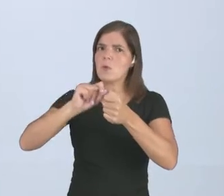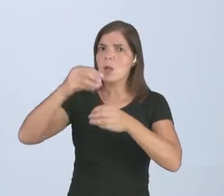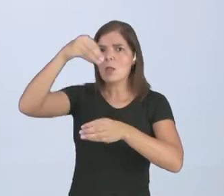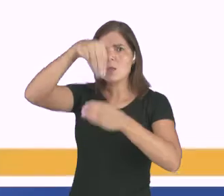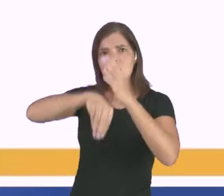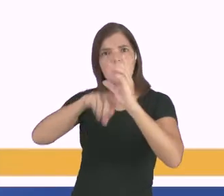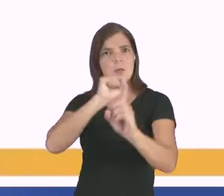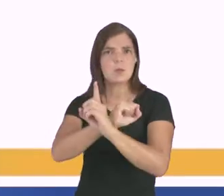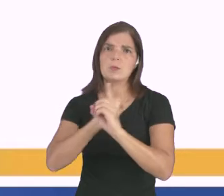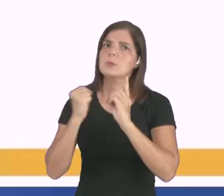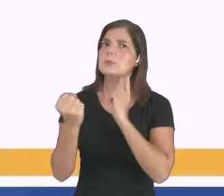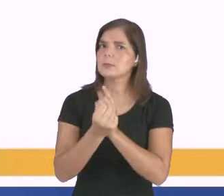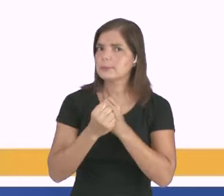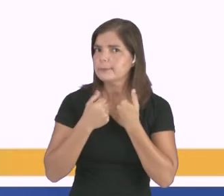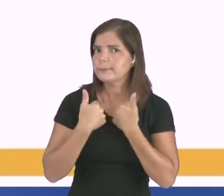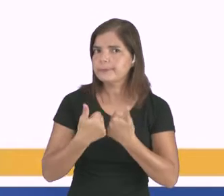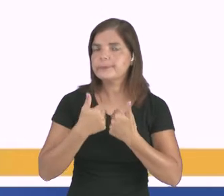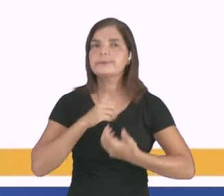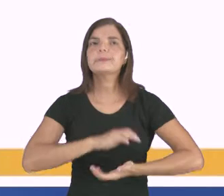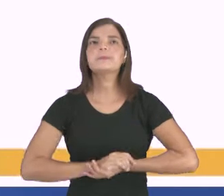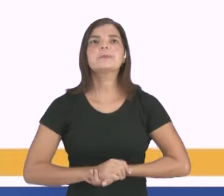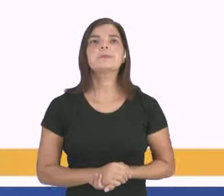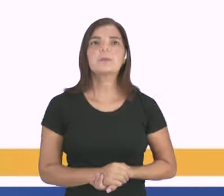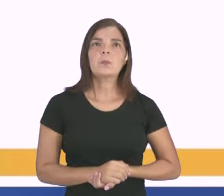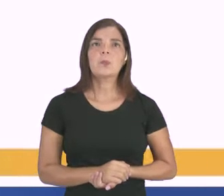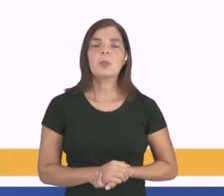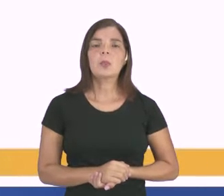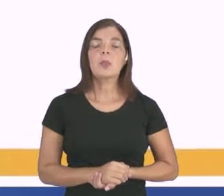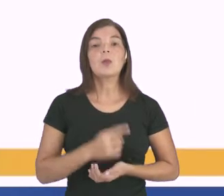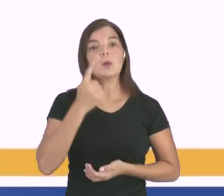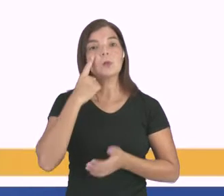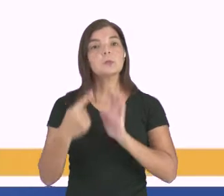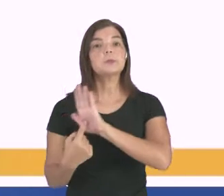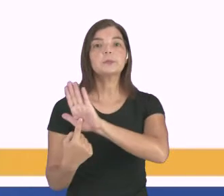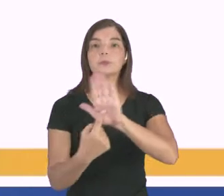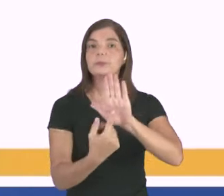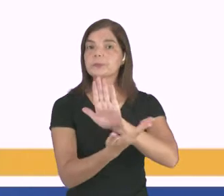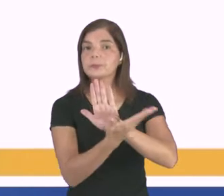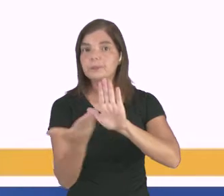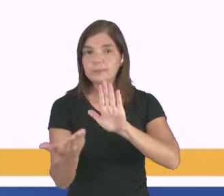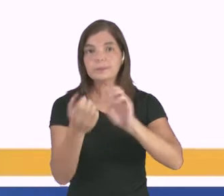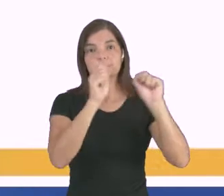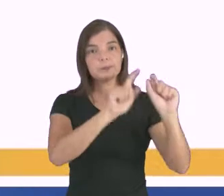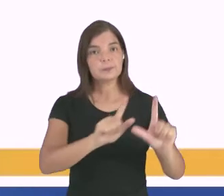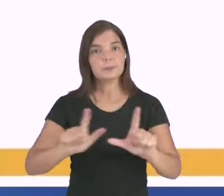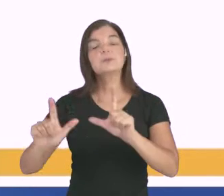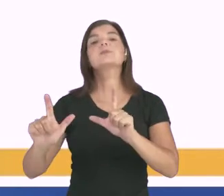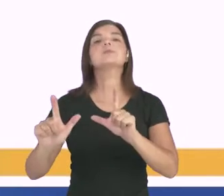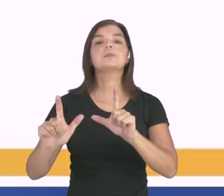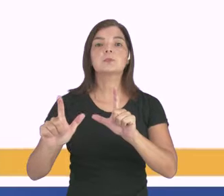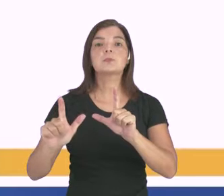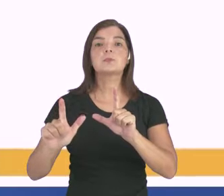da sociedade. Certo, pessoal? Então, eu trago aqui para vocês, nesse slide, né?